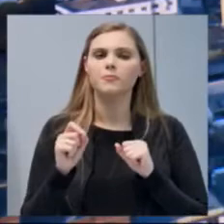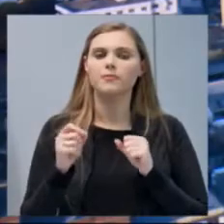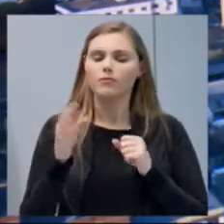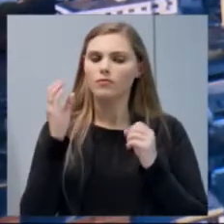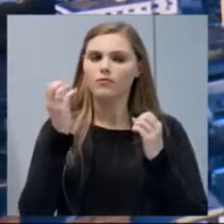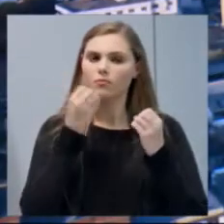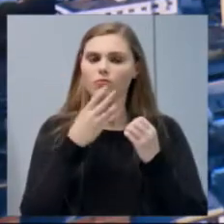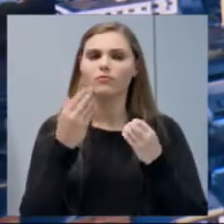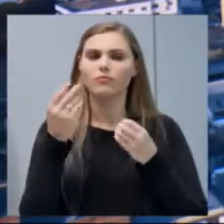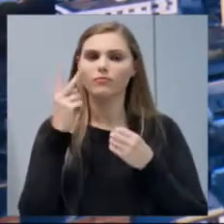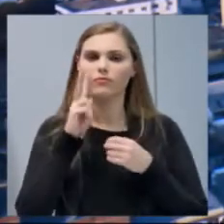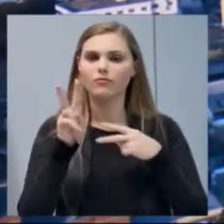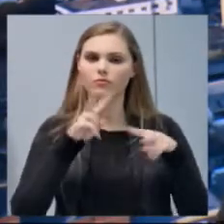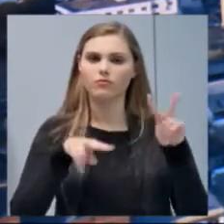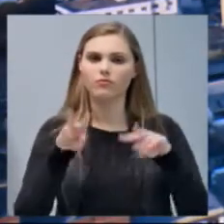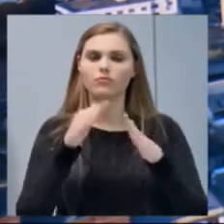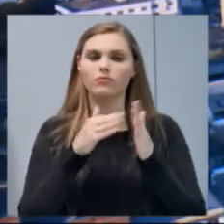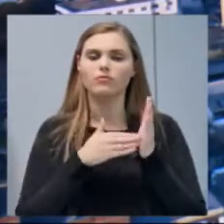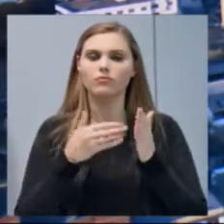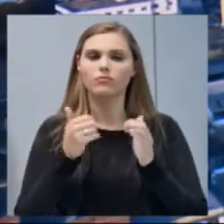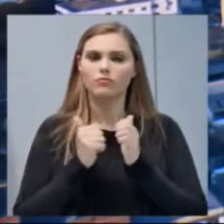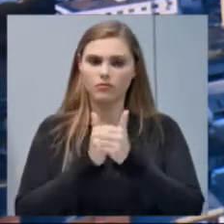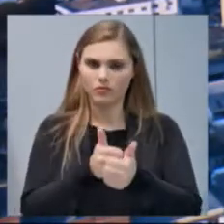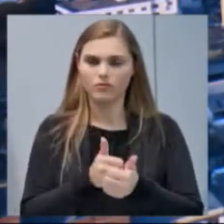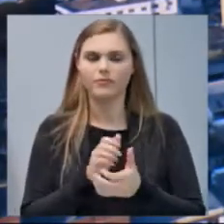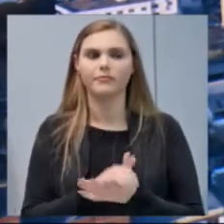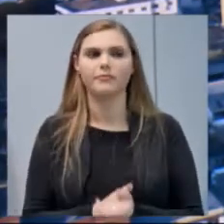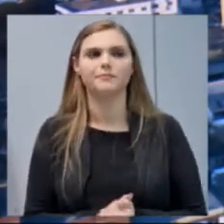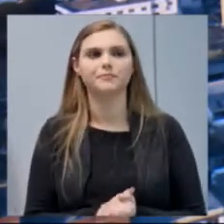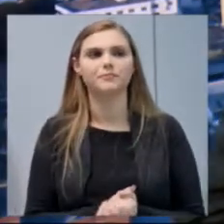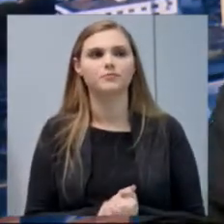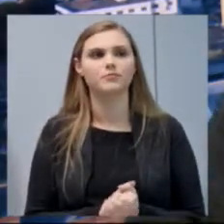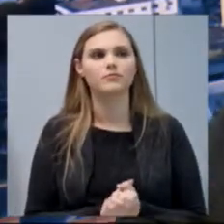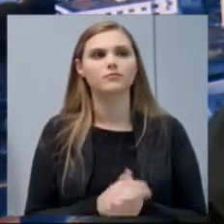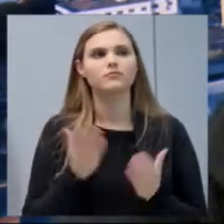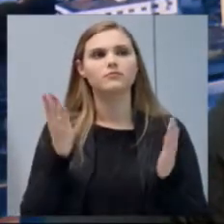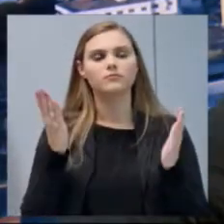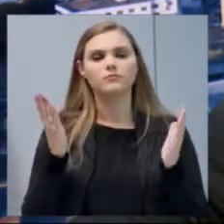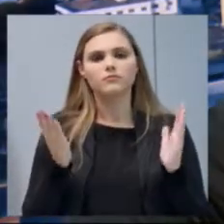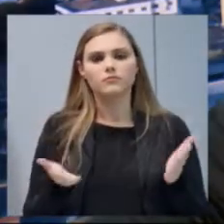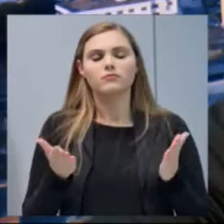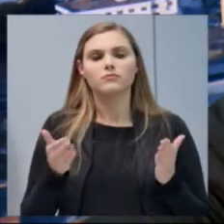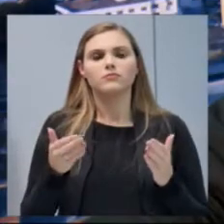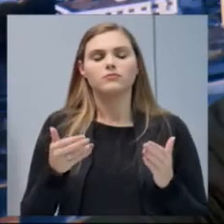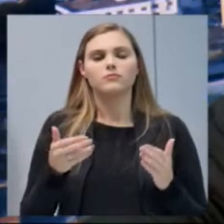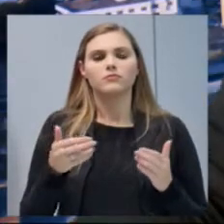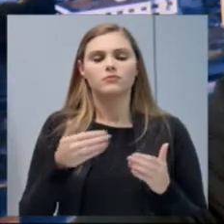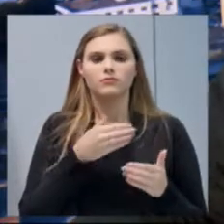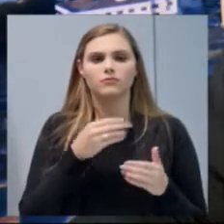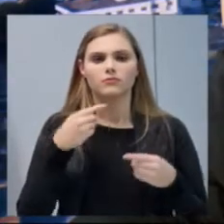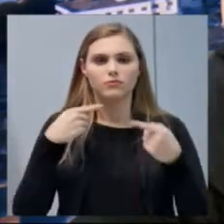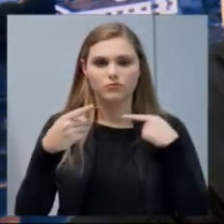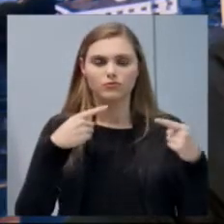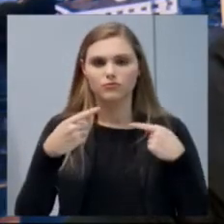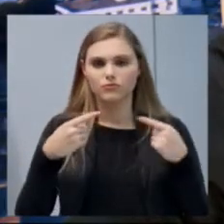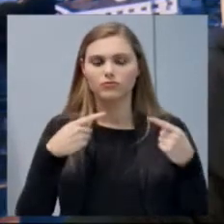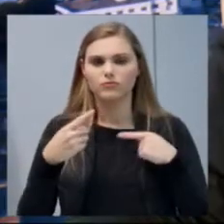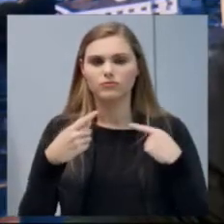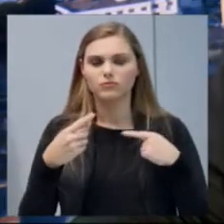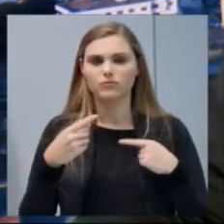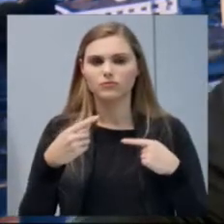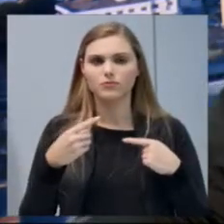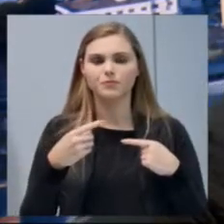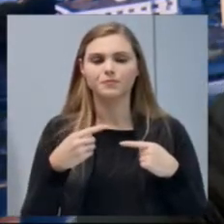Senhor presidente, colegas vereadores, quero nesta sessão me manifestar, porque na última sessão fiz